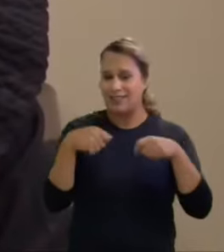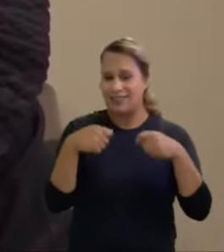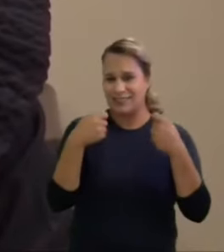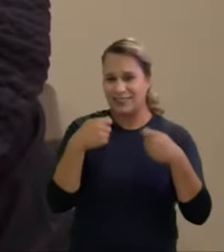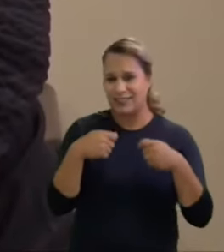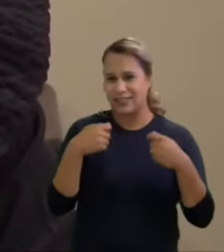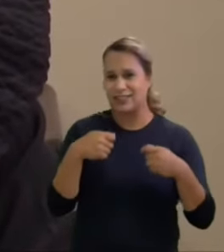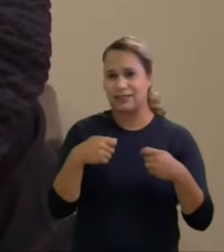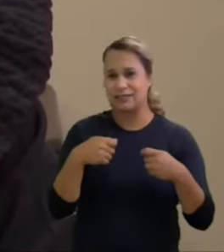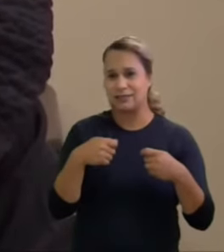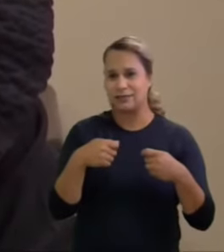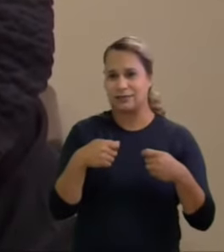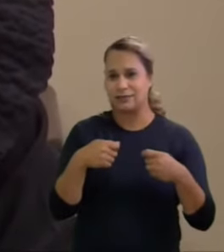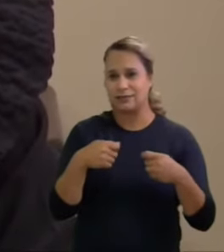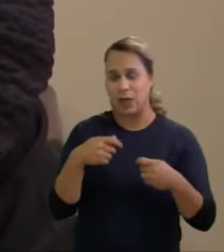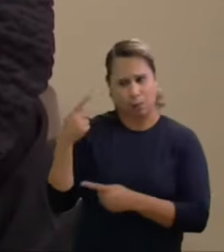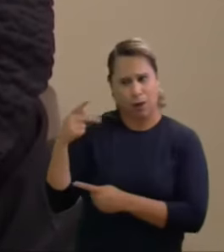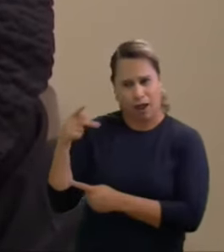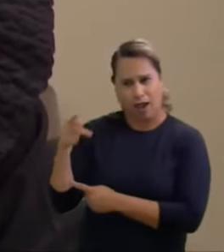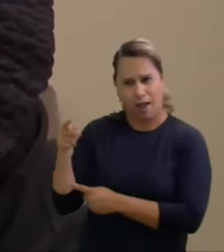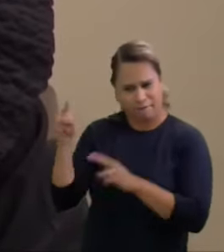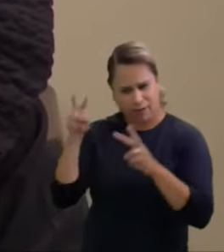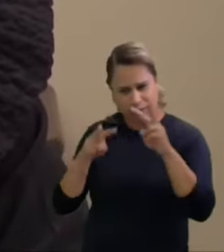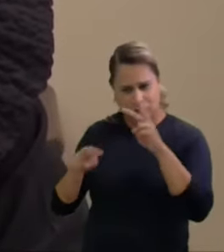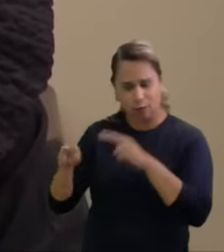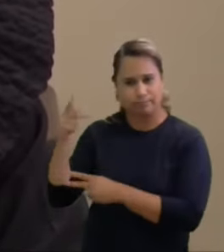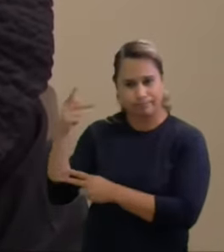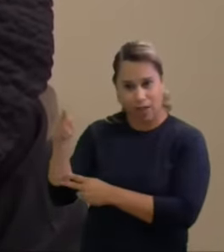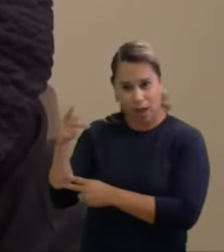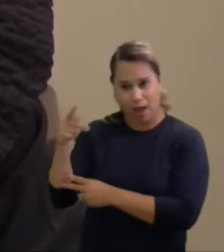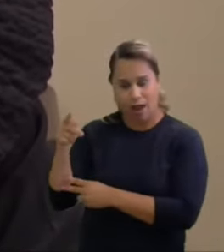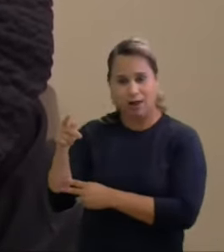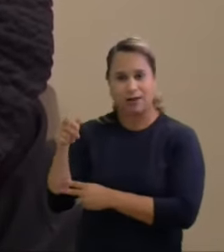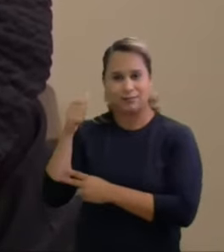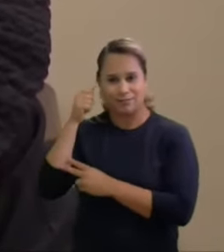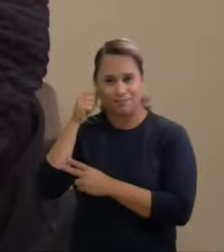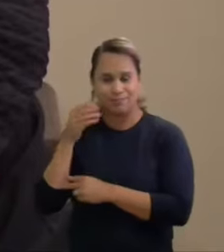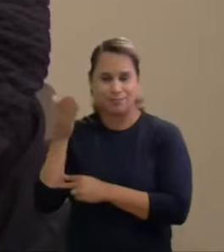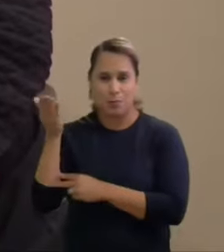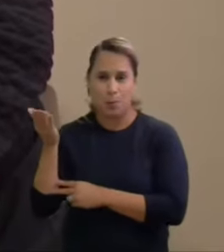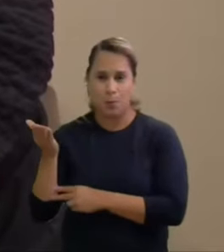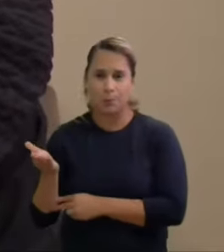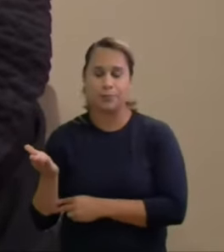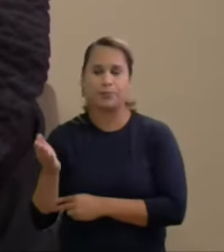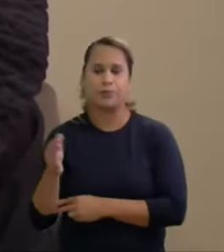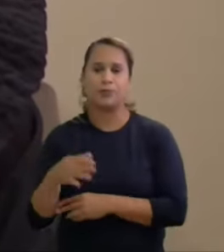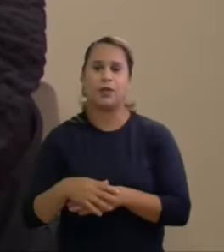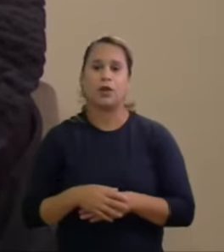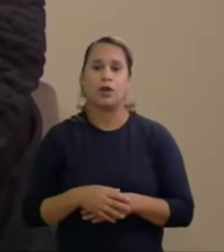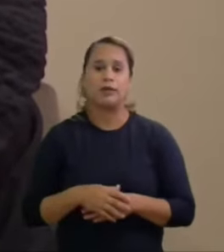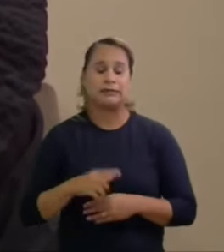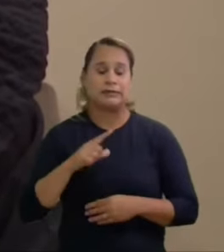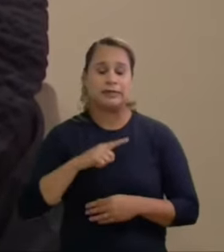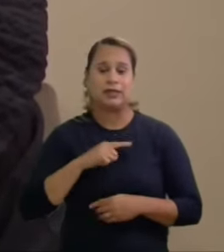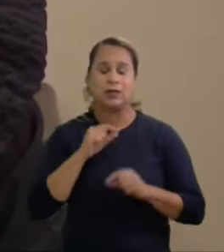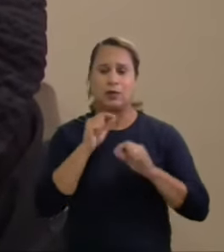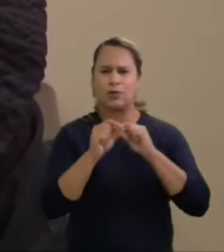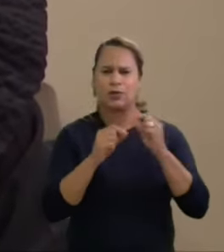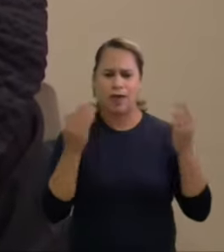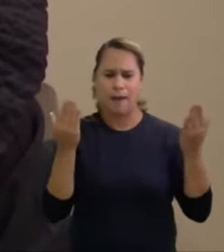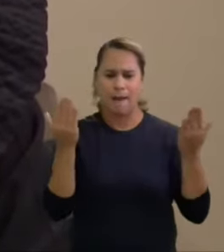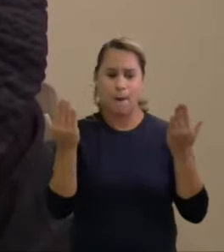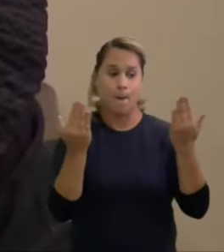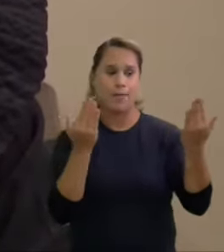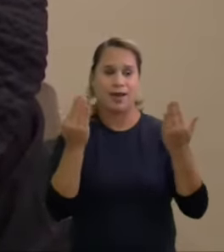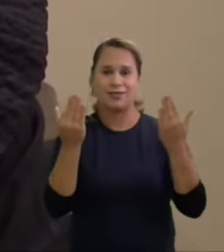visão da desembargadora de ter uma comparação entre os gastos